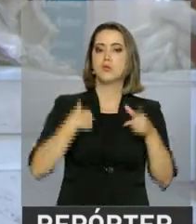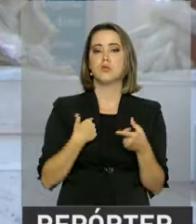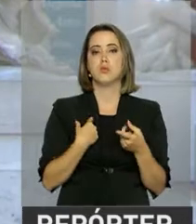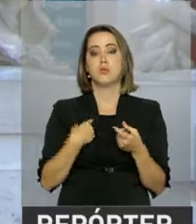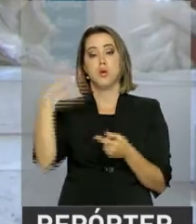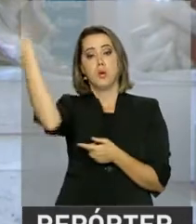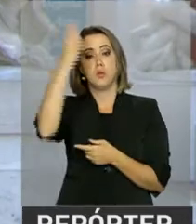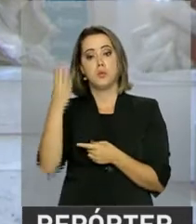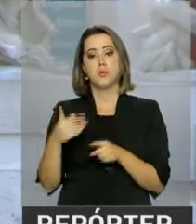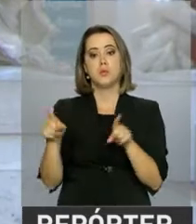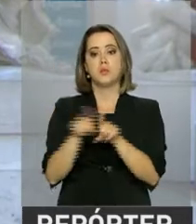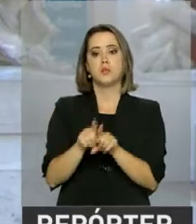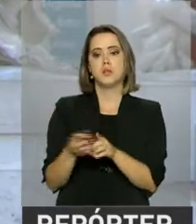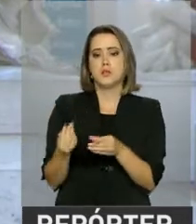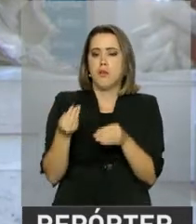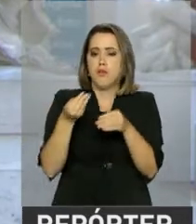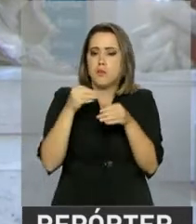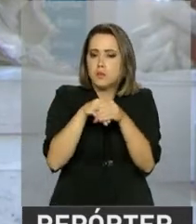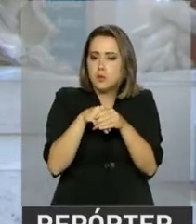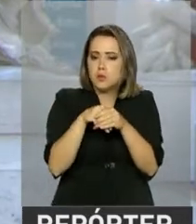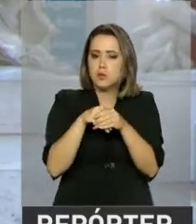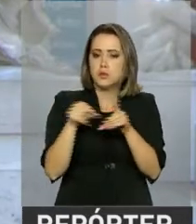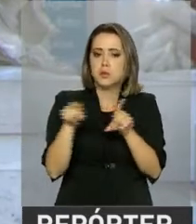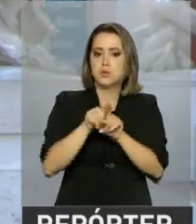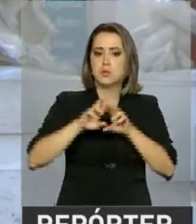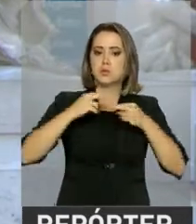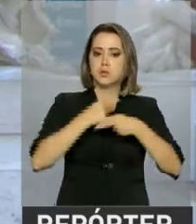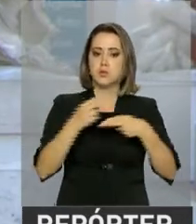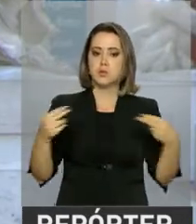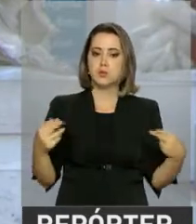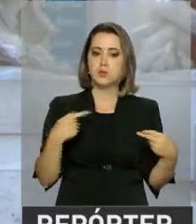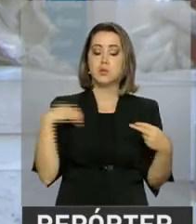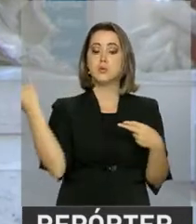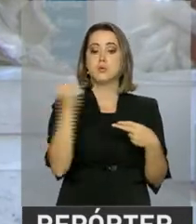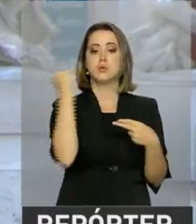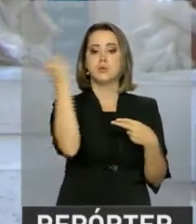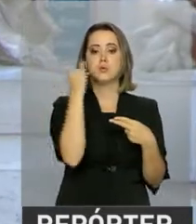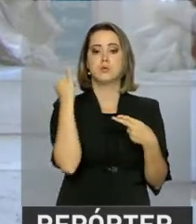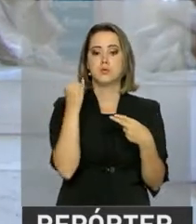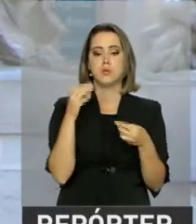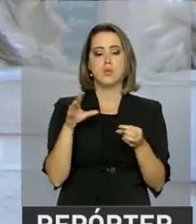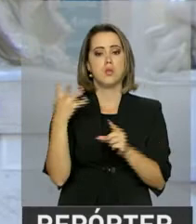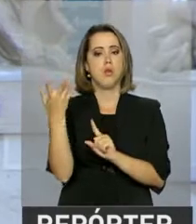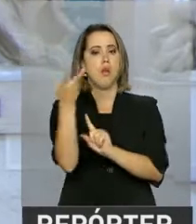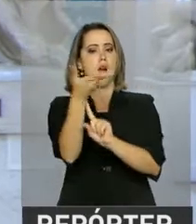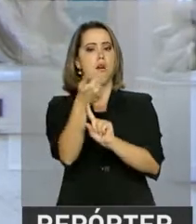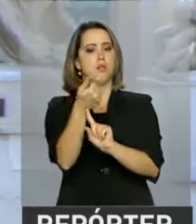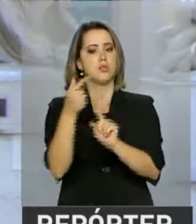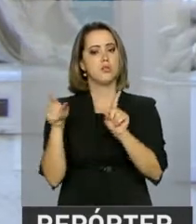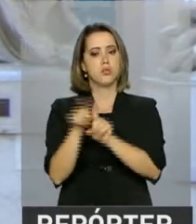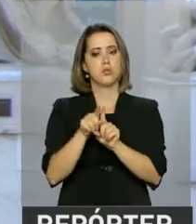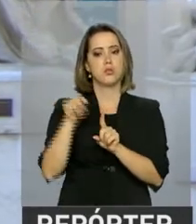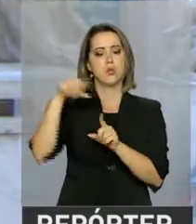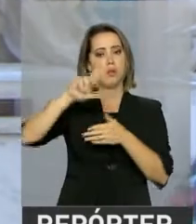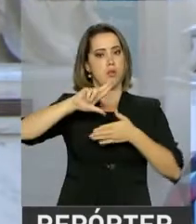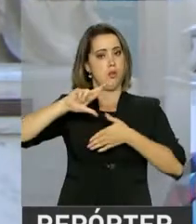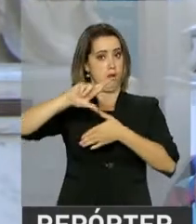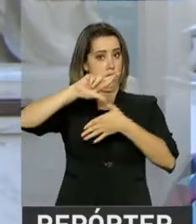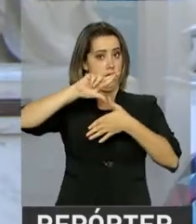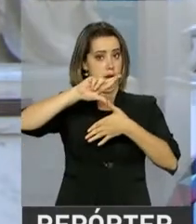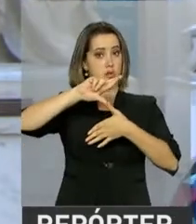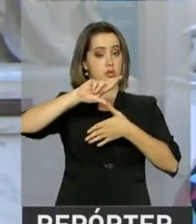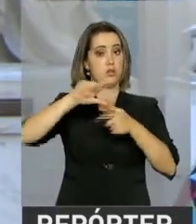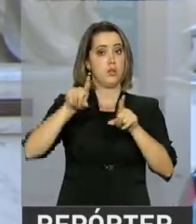brasileiro e vamos incluir peças importantes da arte, tanto latino-americana como europeia.